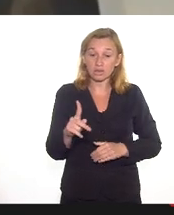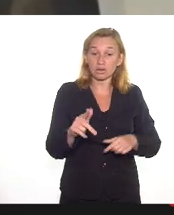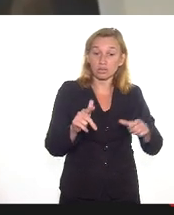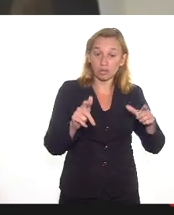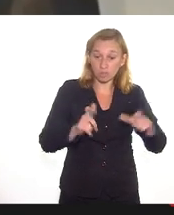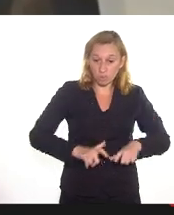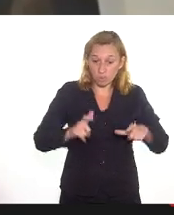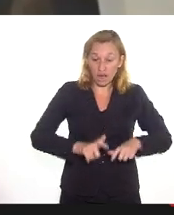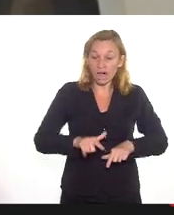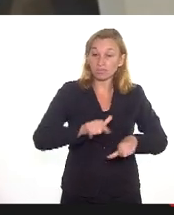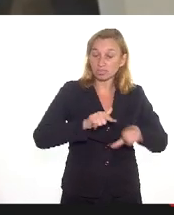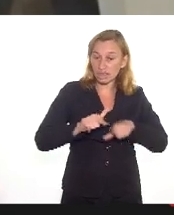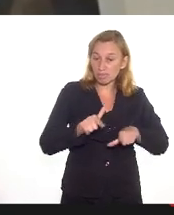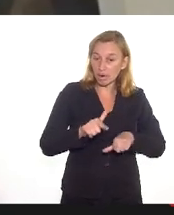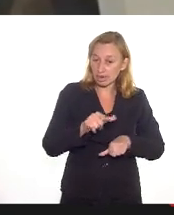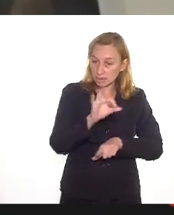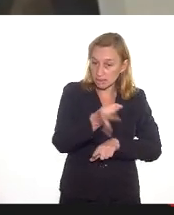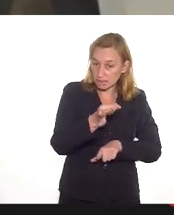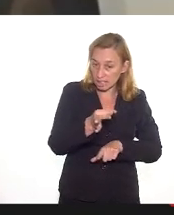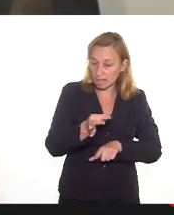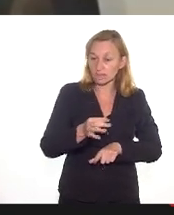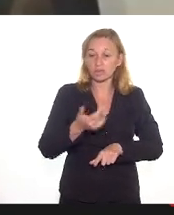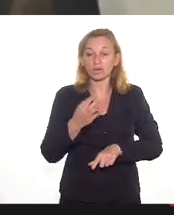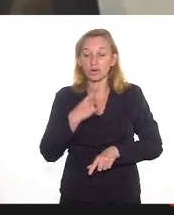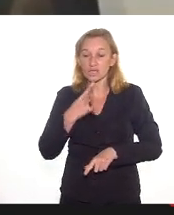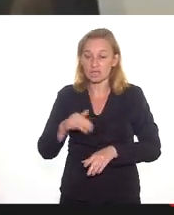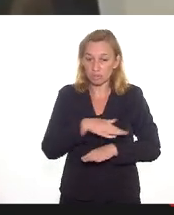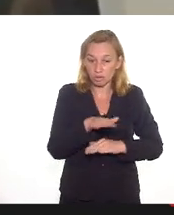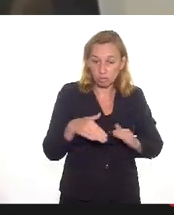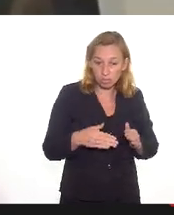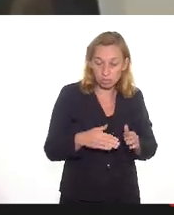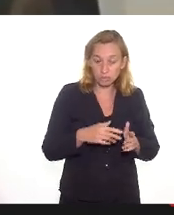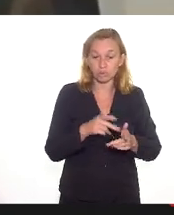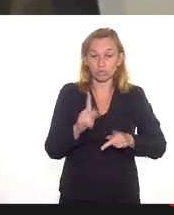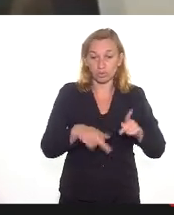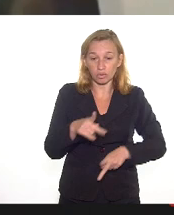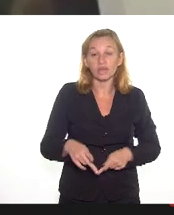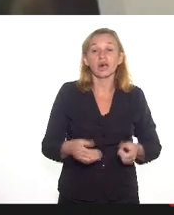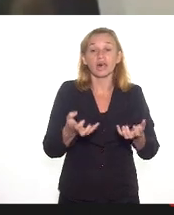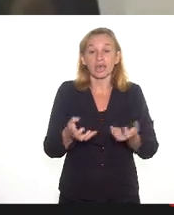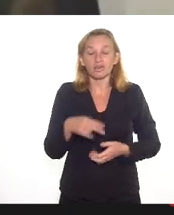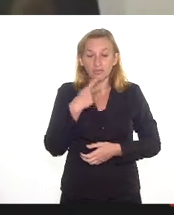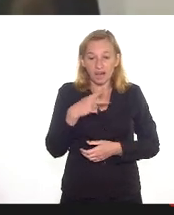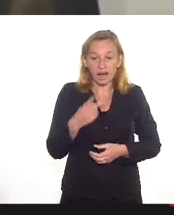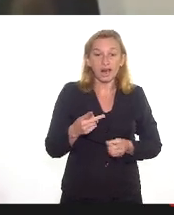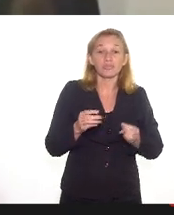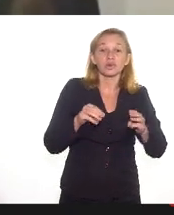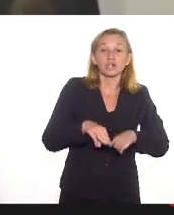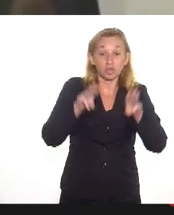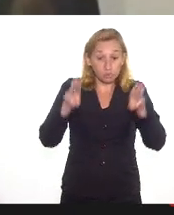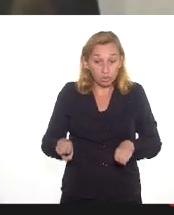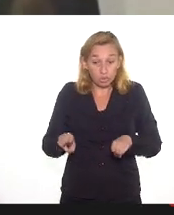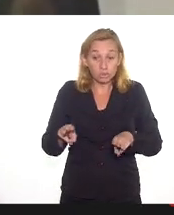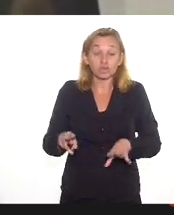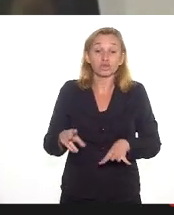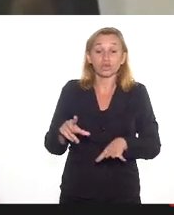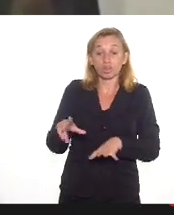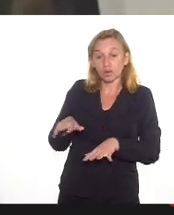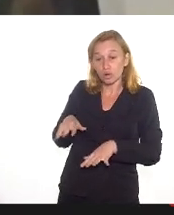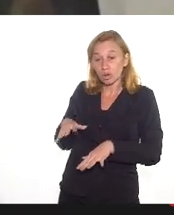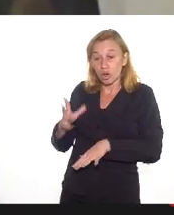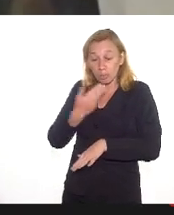um trabalho efetivo e reconhecido pelo público. Quero ainda dizer que os museus públicos, privados e